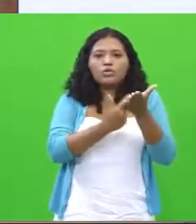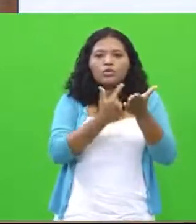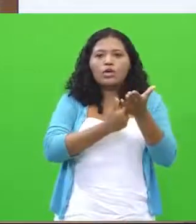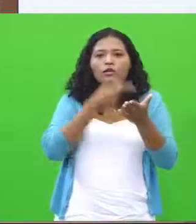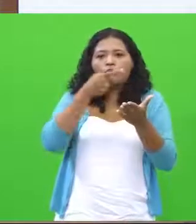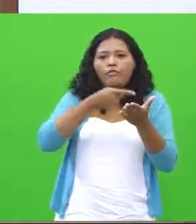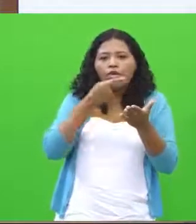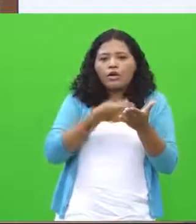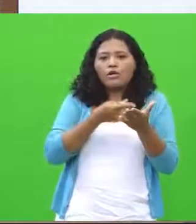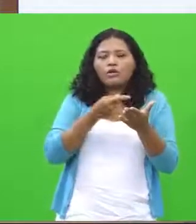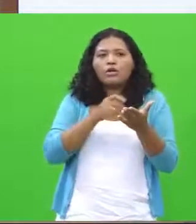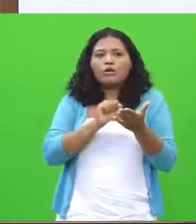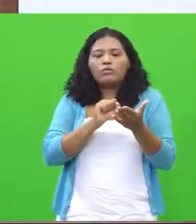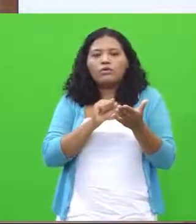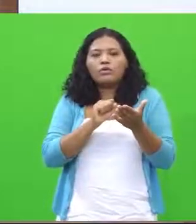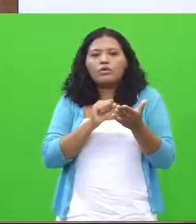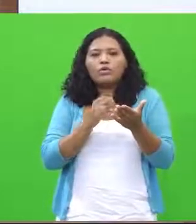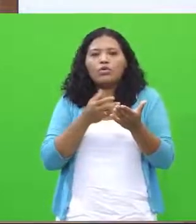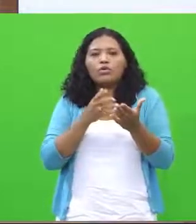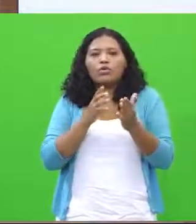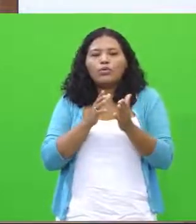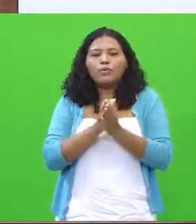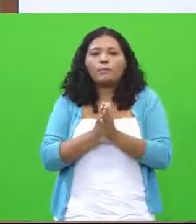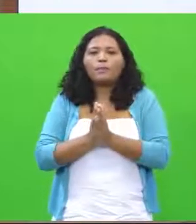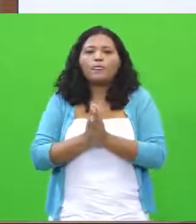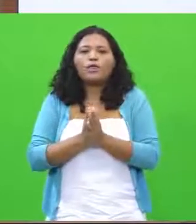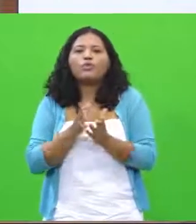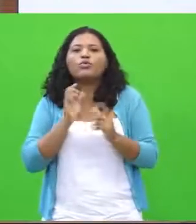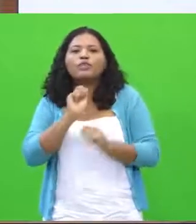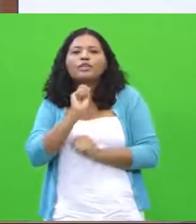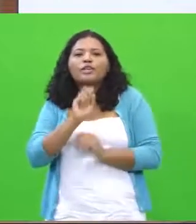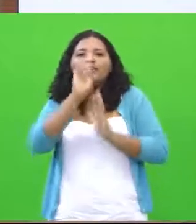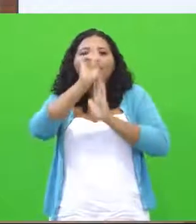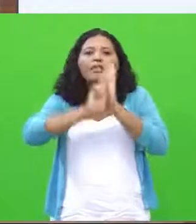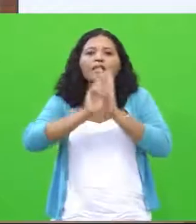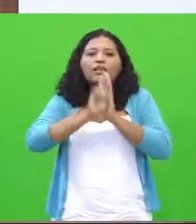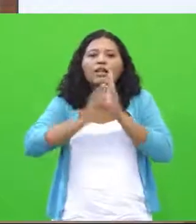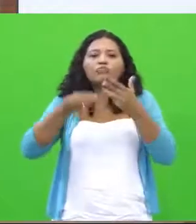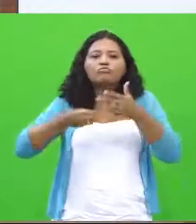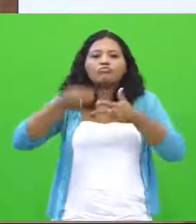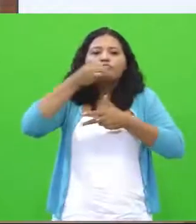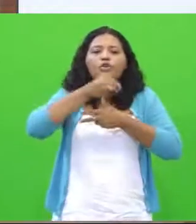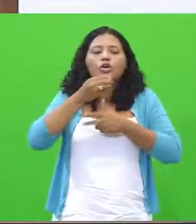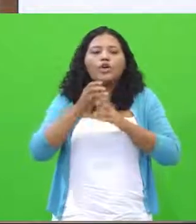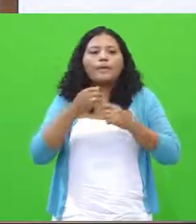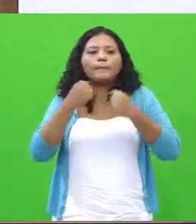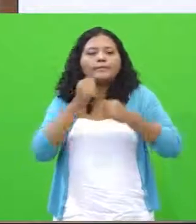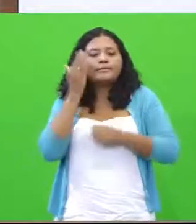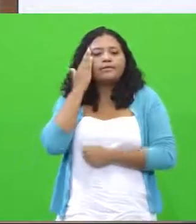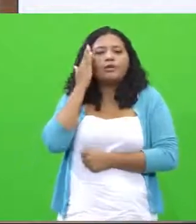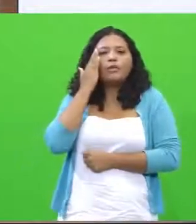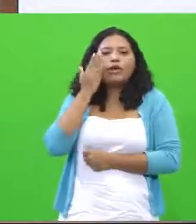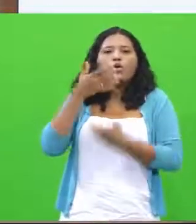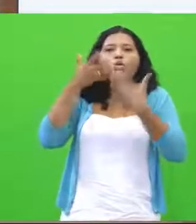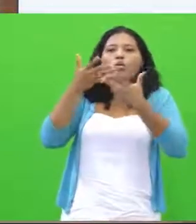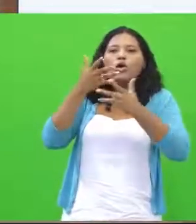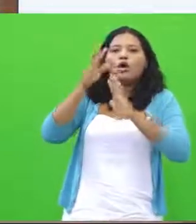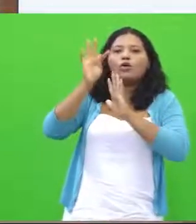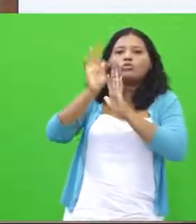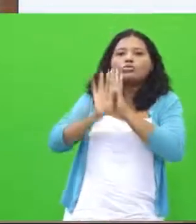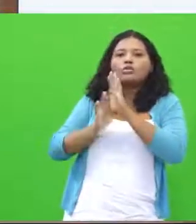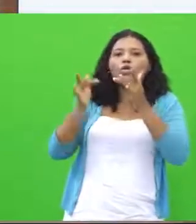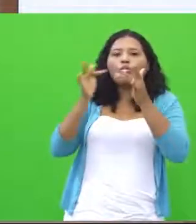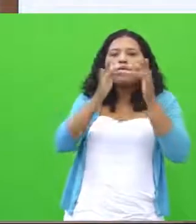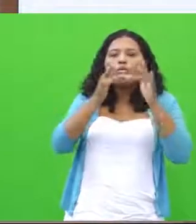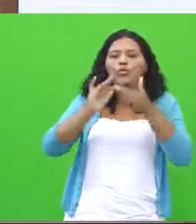fala ou seja, o que ele vem trazendo para a questão da redação do Enem. Eu preciso saber qual é o contexto que eu estou escrevendo,